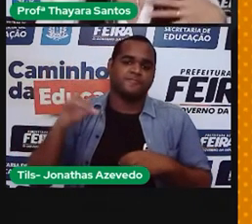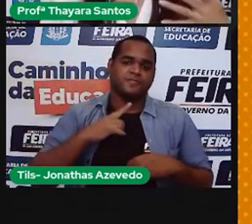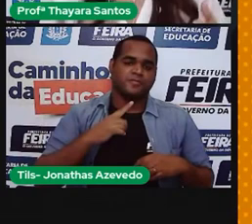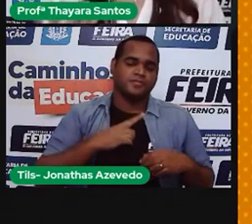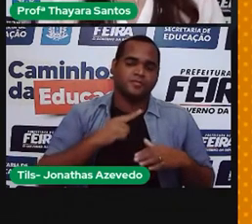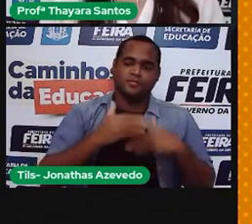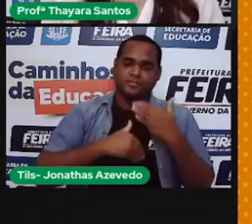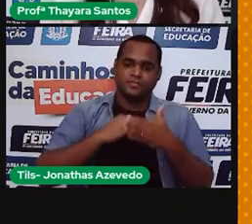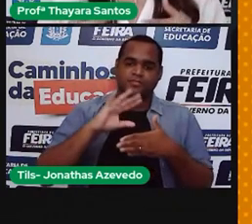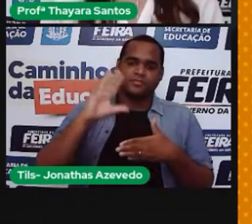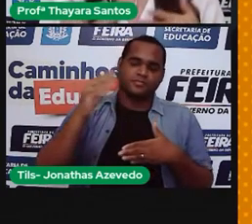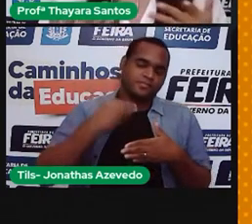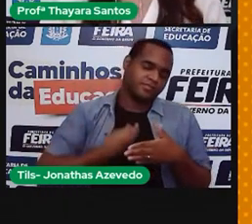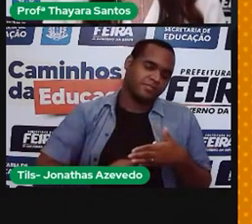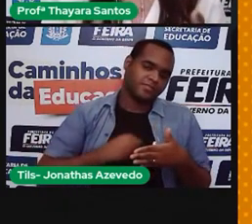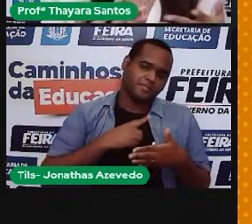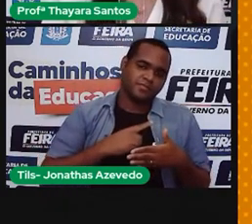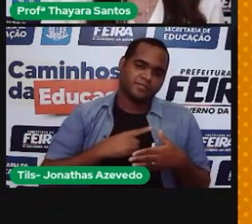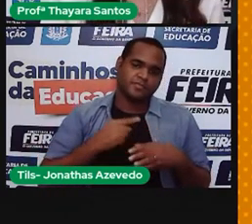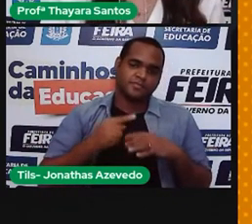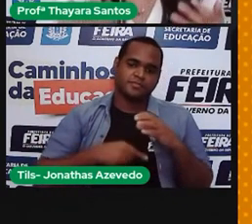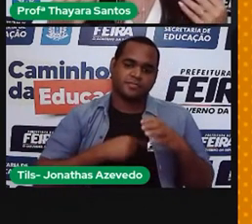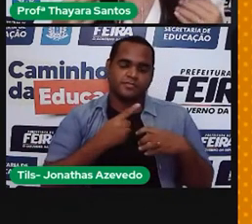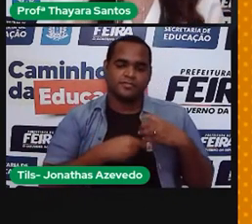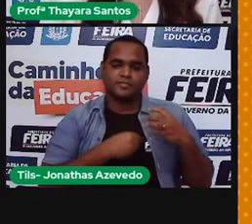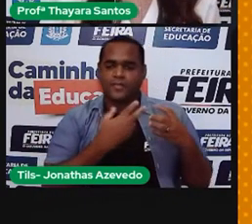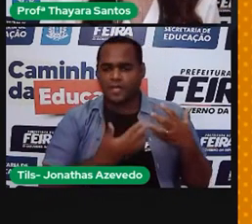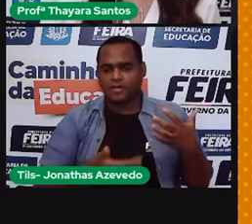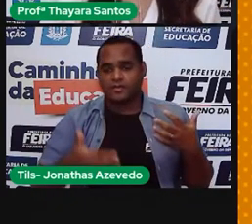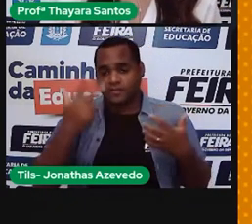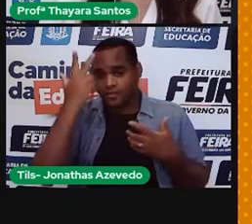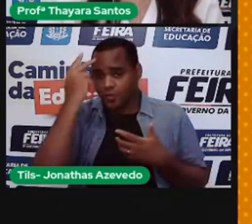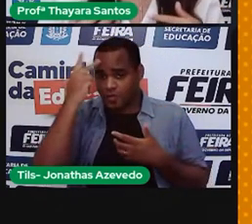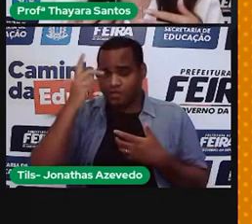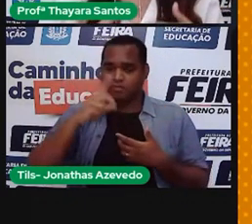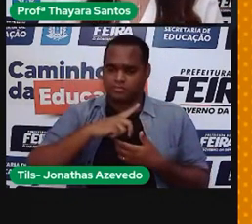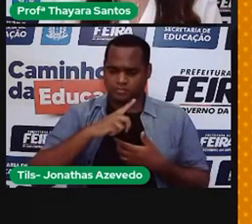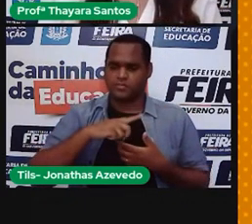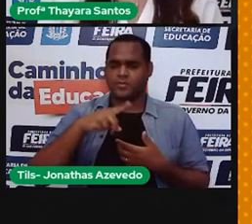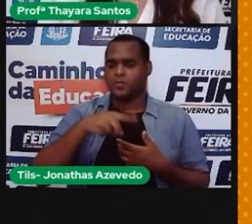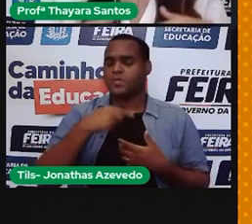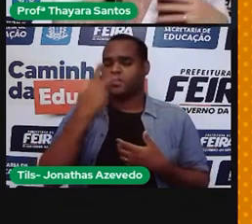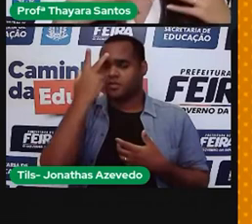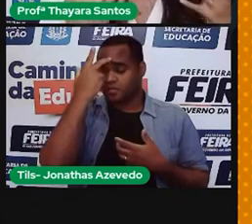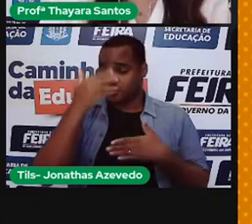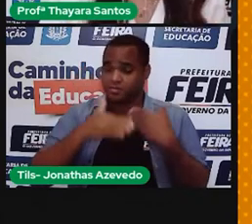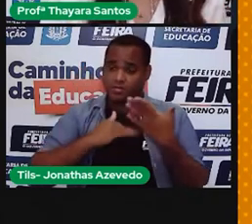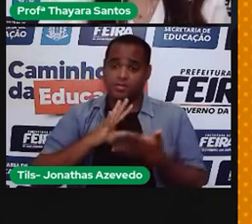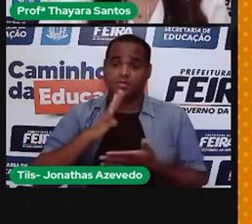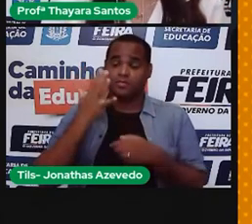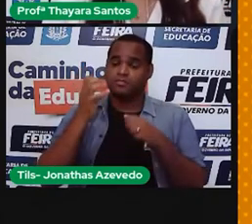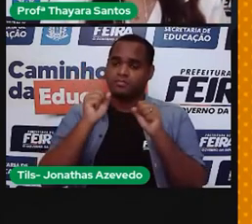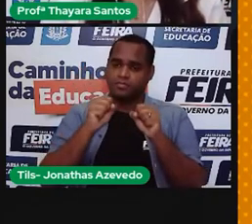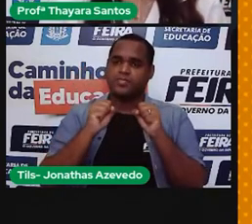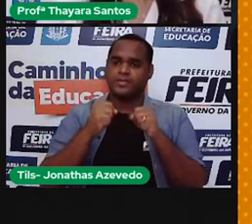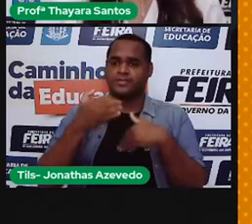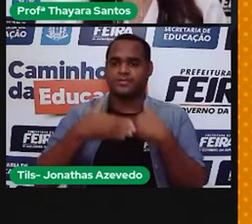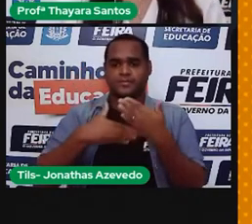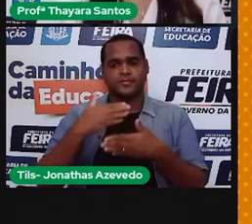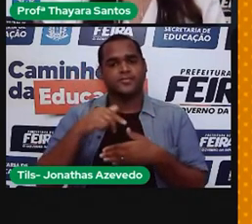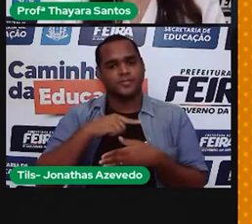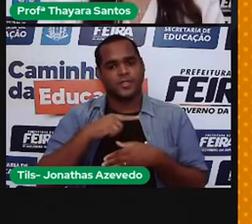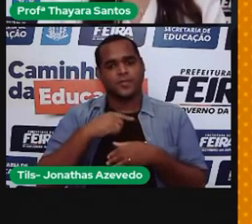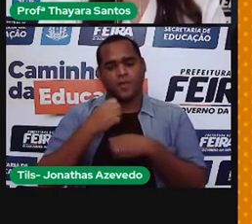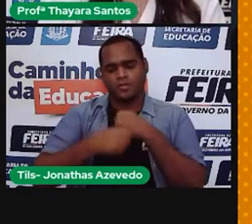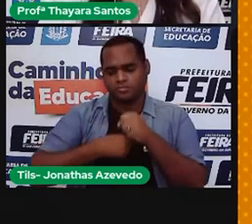Processo de aquecimento global é natural? É. Mas as nossas ações estão fazendo com que ele se intensifique ao longo do tempo.